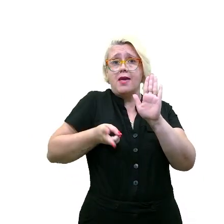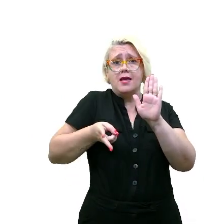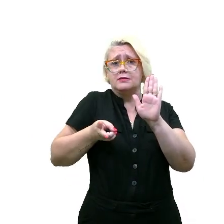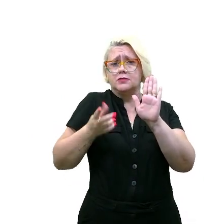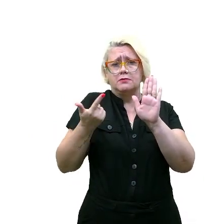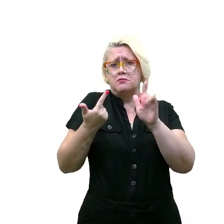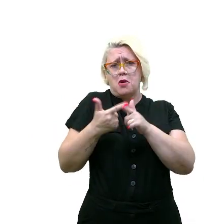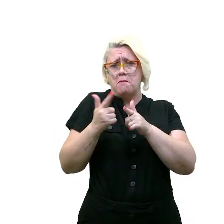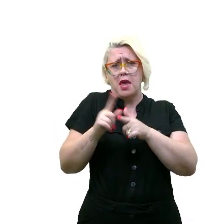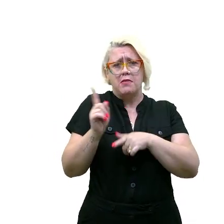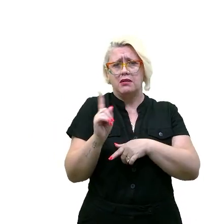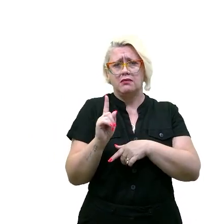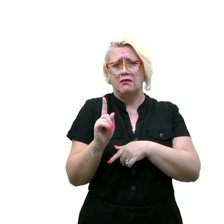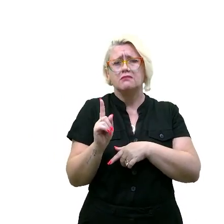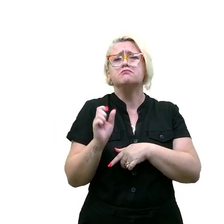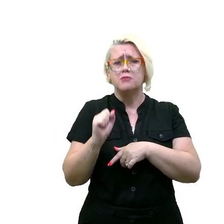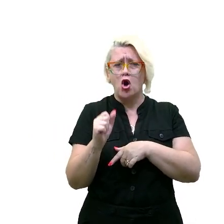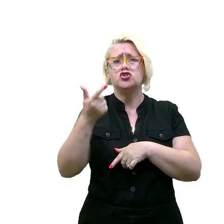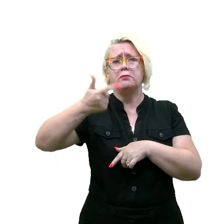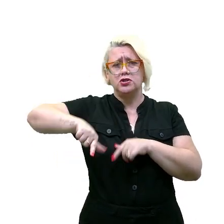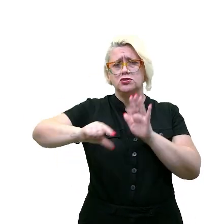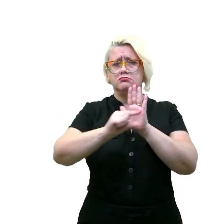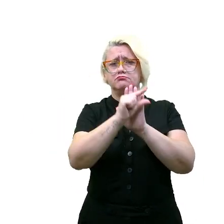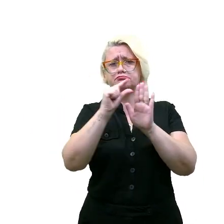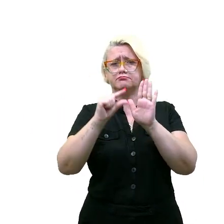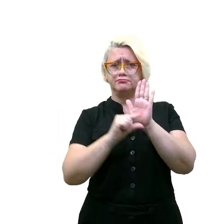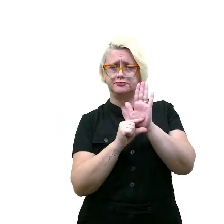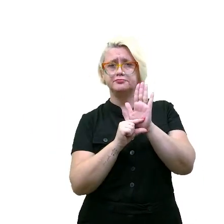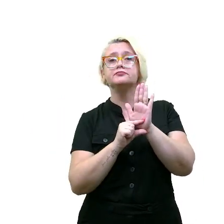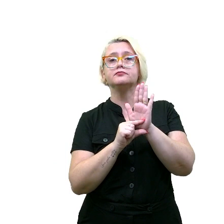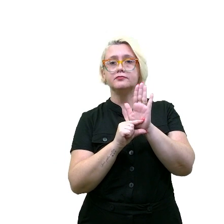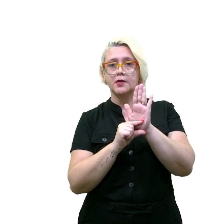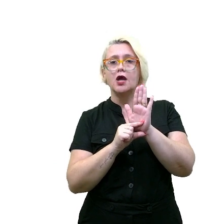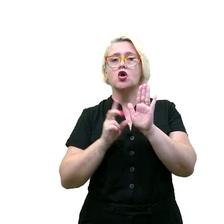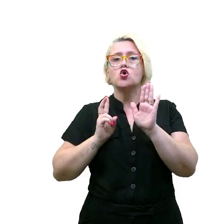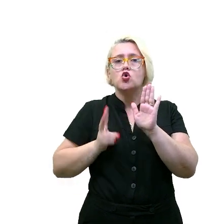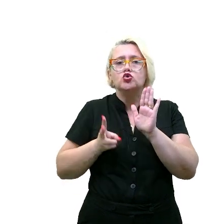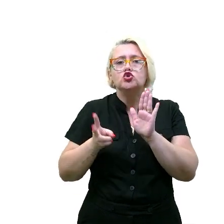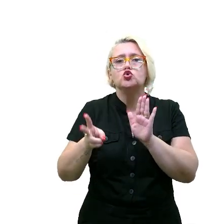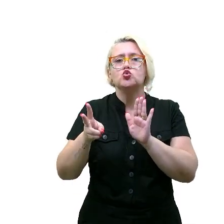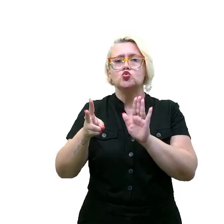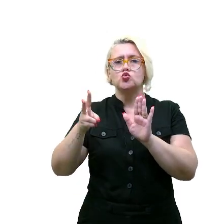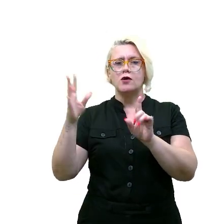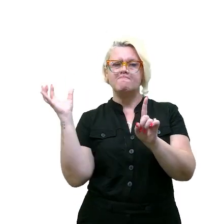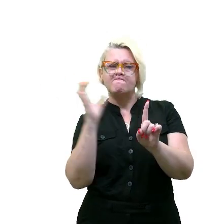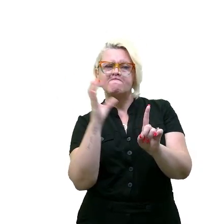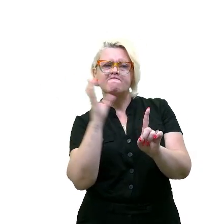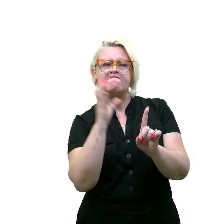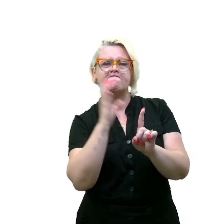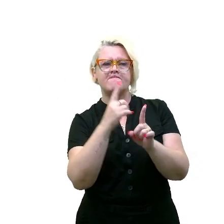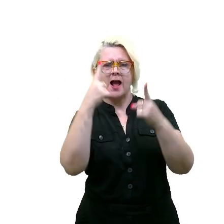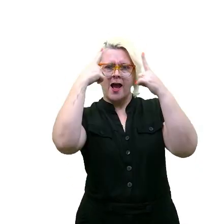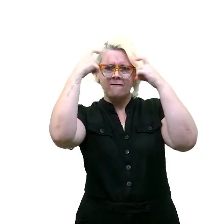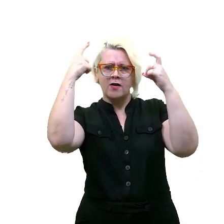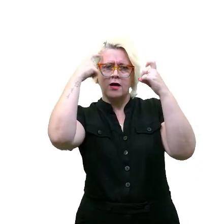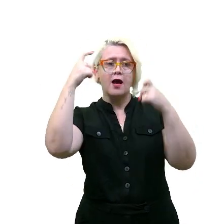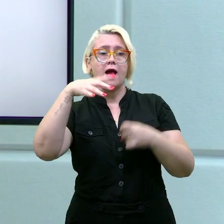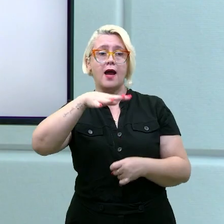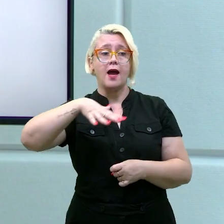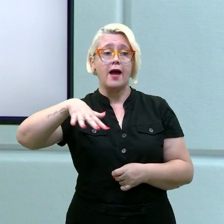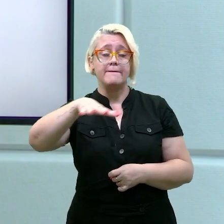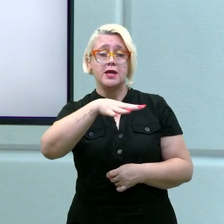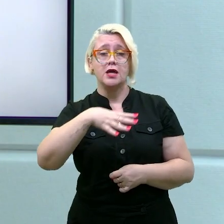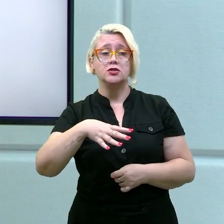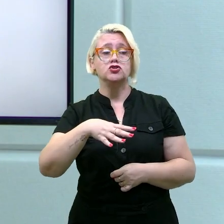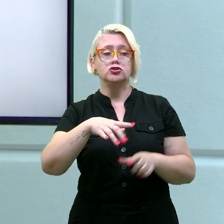não tem problema de repetir. Perpetua situações de agressões em ambientes físicos e